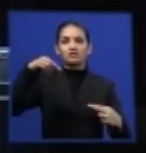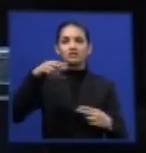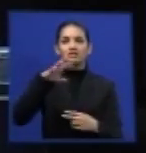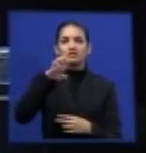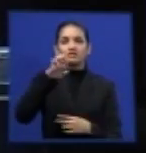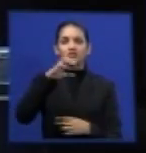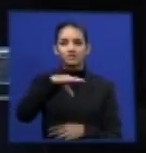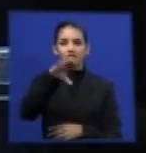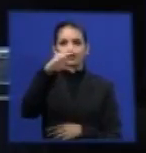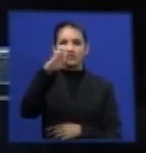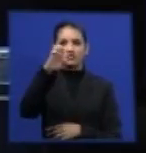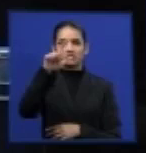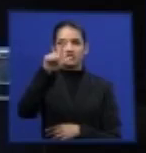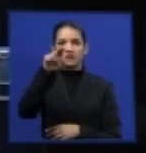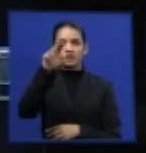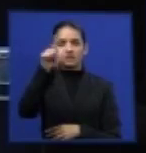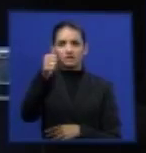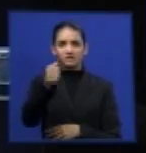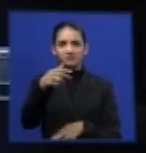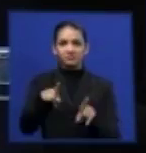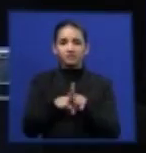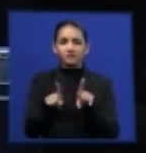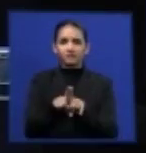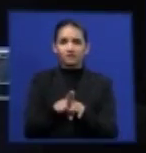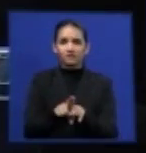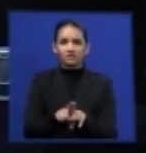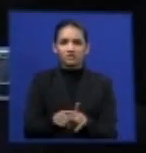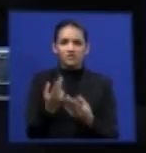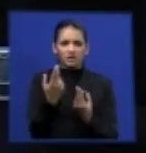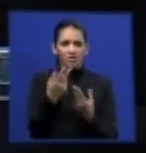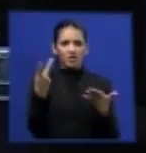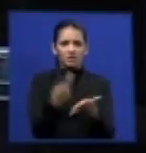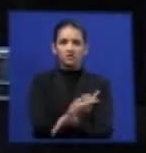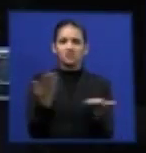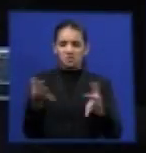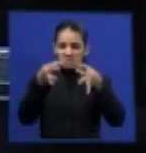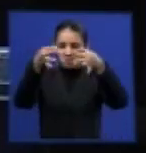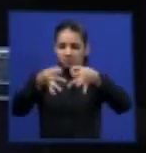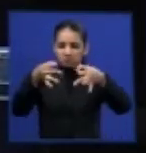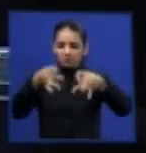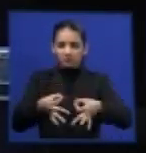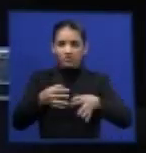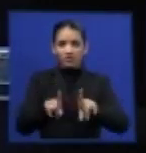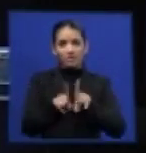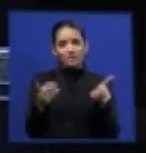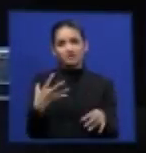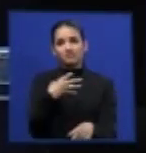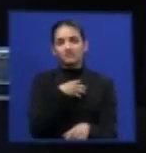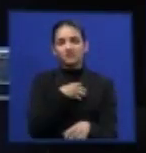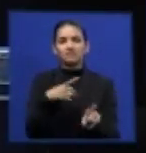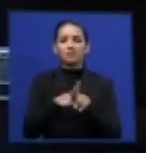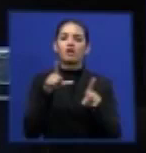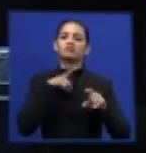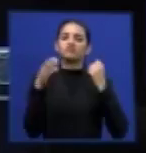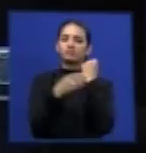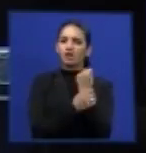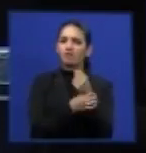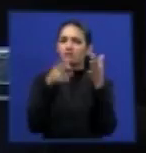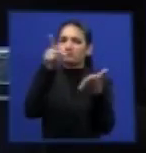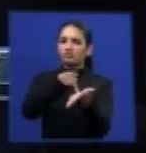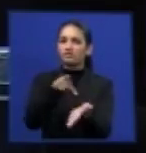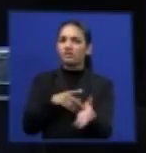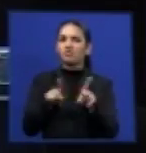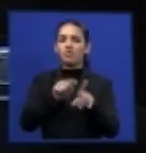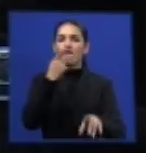pública que é que se realiza com essa dignidade, com essa perfeição. Então, eu me sinto muito seguro, muito seguro